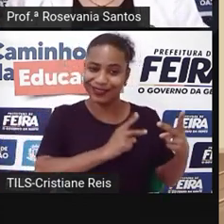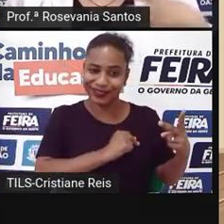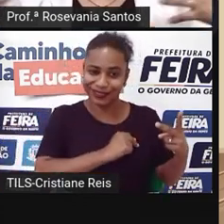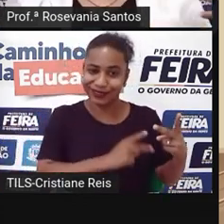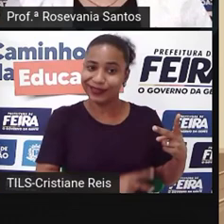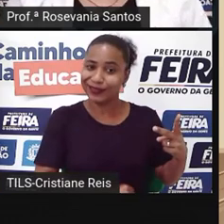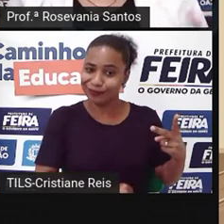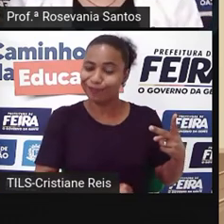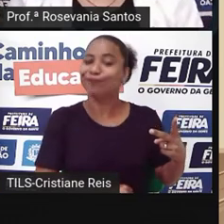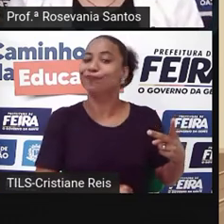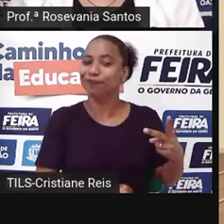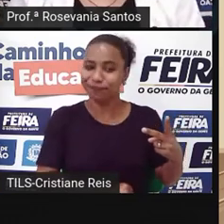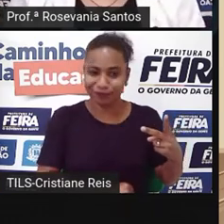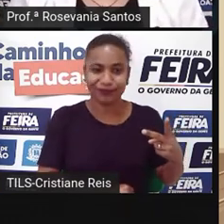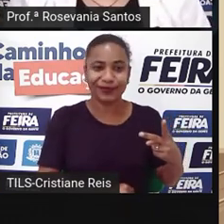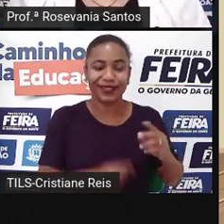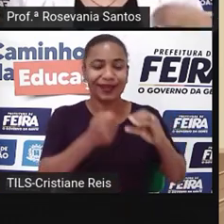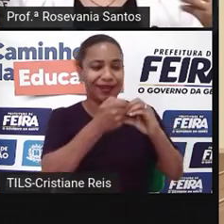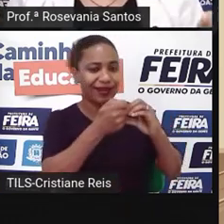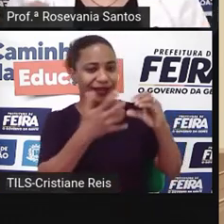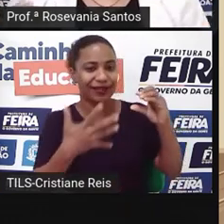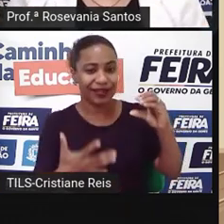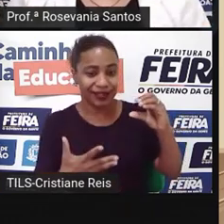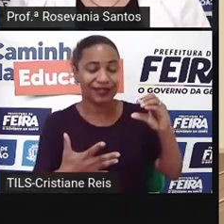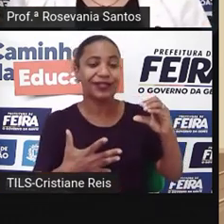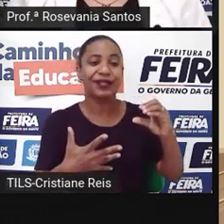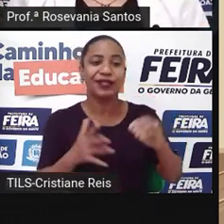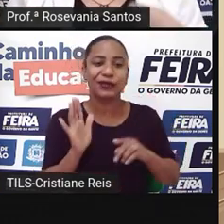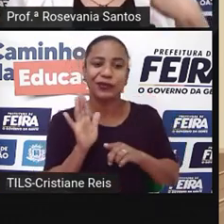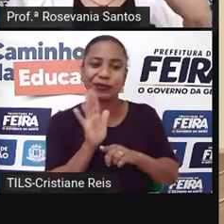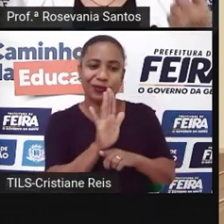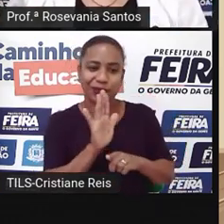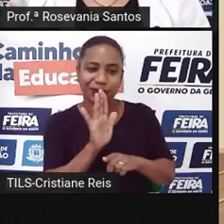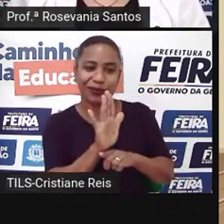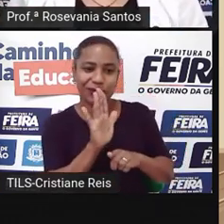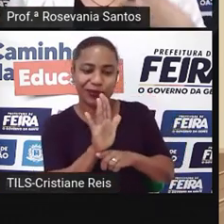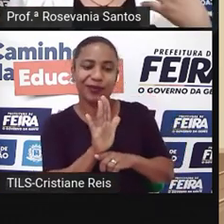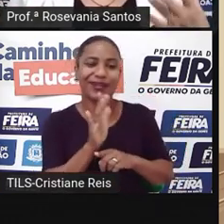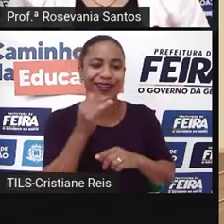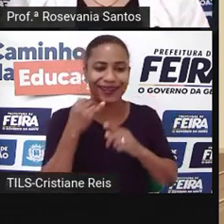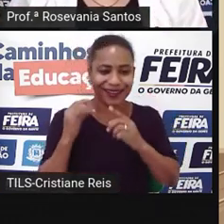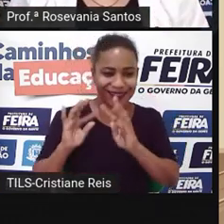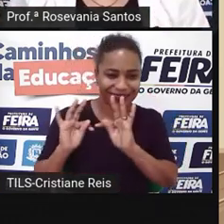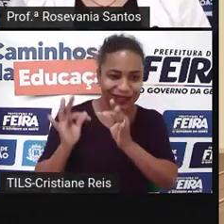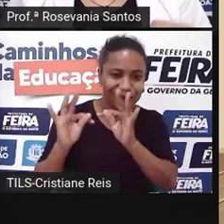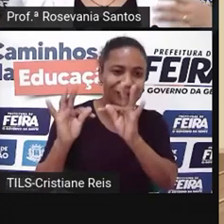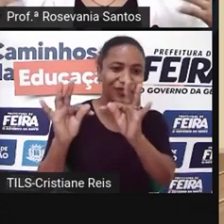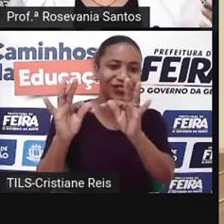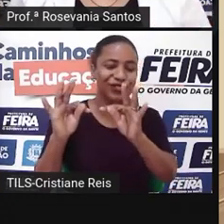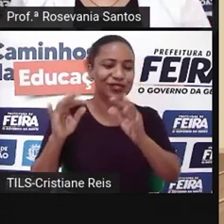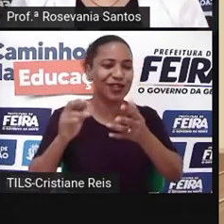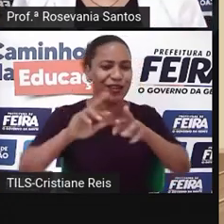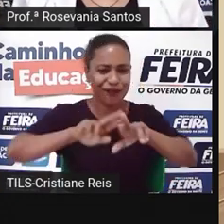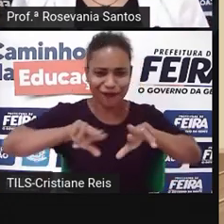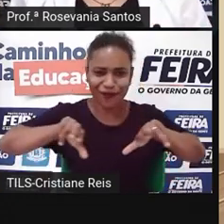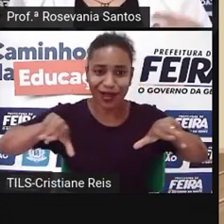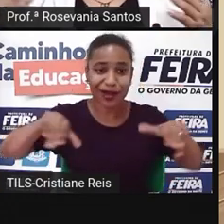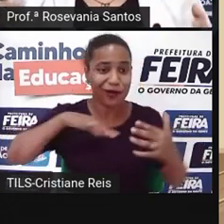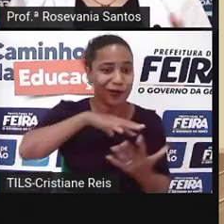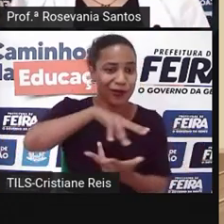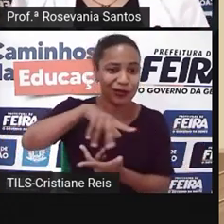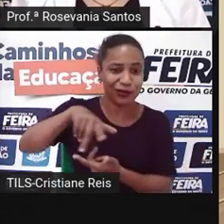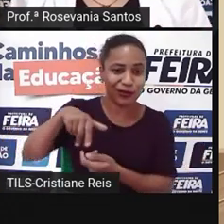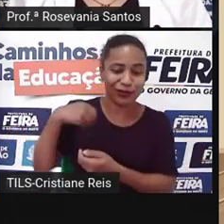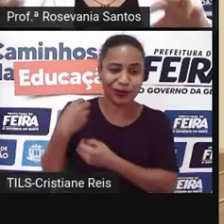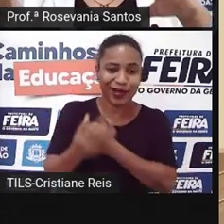tem toda aquela característica, né? De oferecer compartimentos elétricos, pequenos produtos para o mundo todo. Se